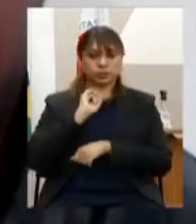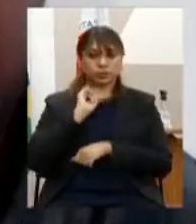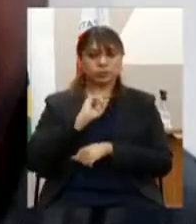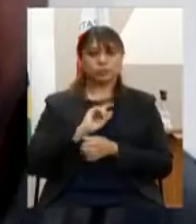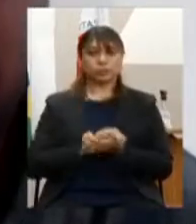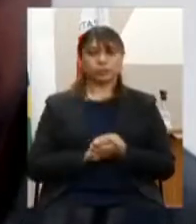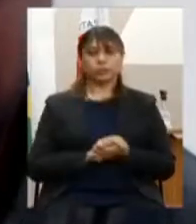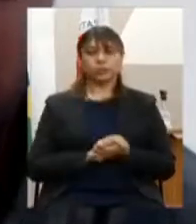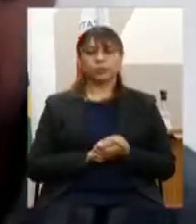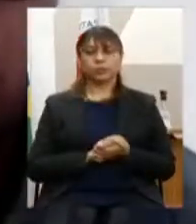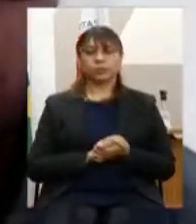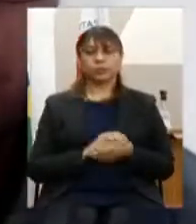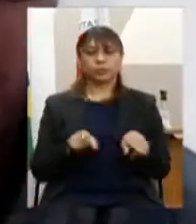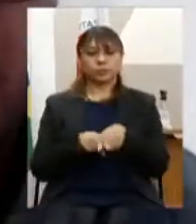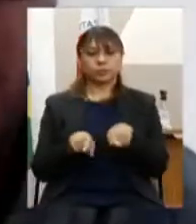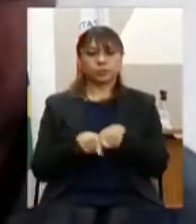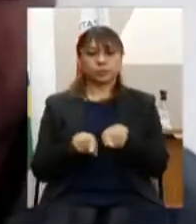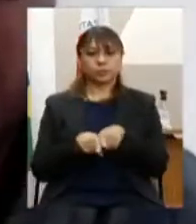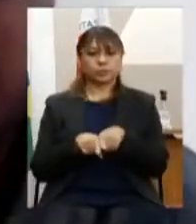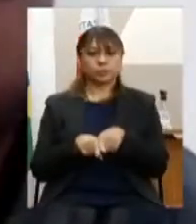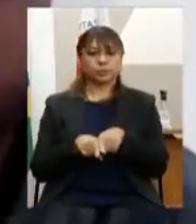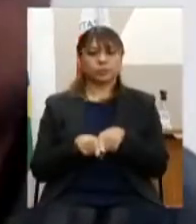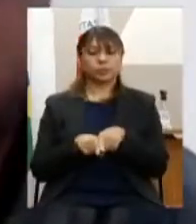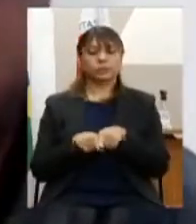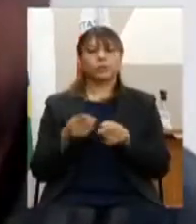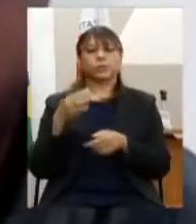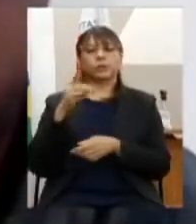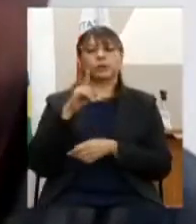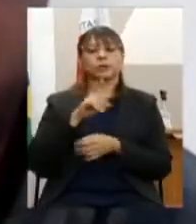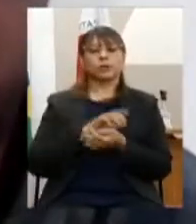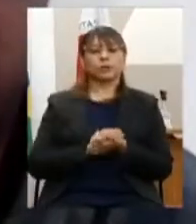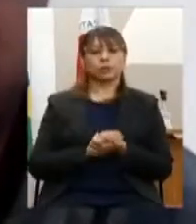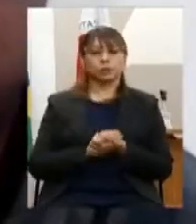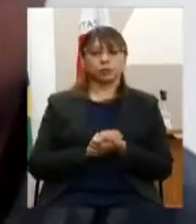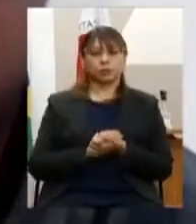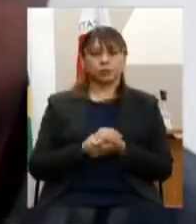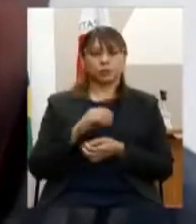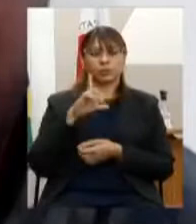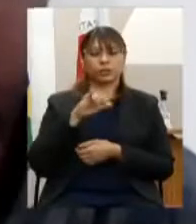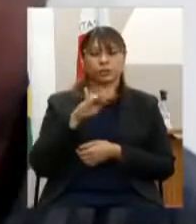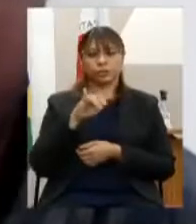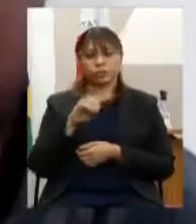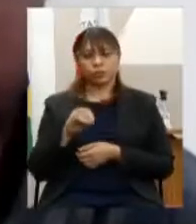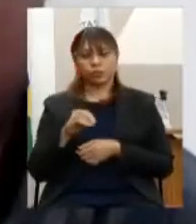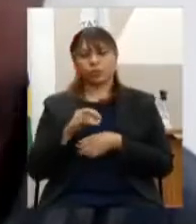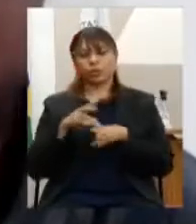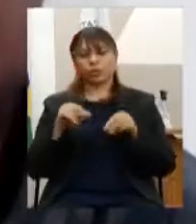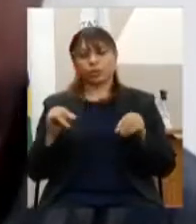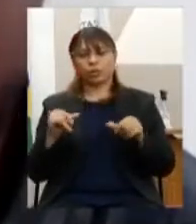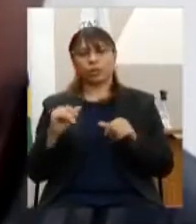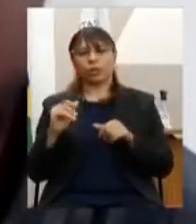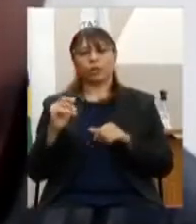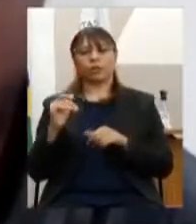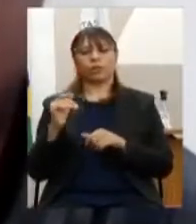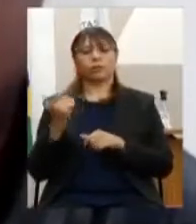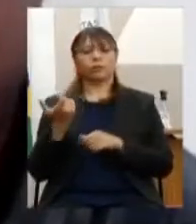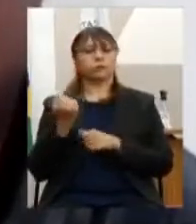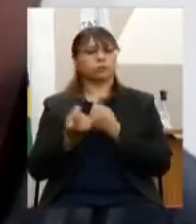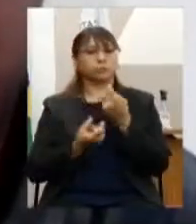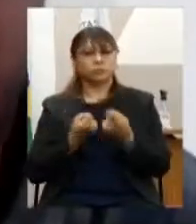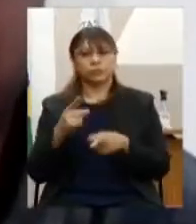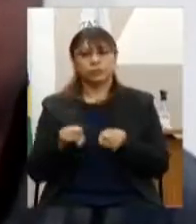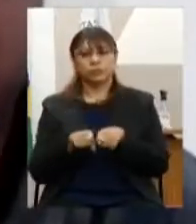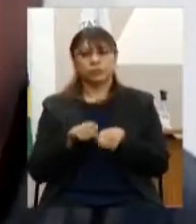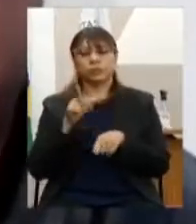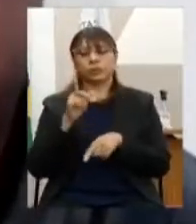dos minerais estratégicos como nióbio lítio terras raras grafita titânio e agrominerais